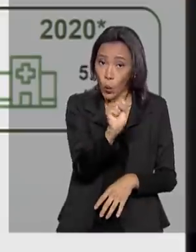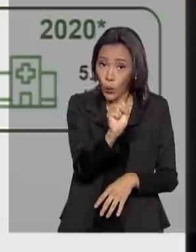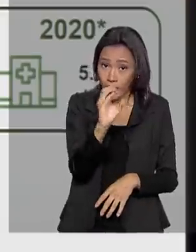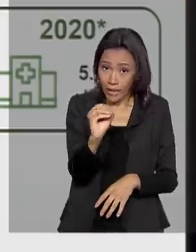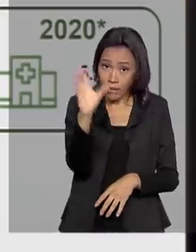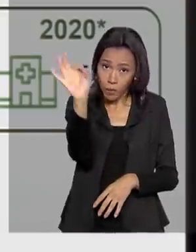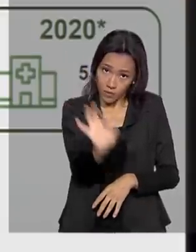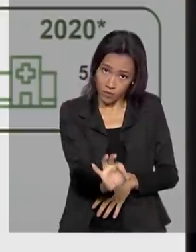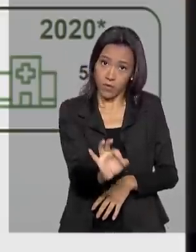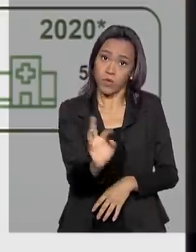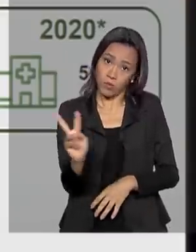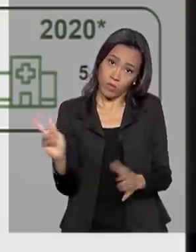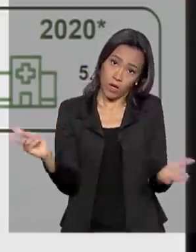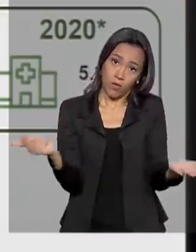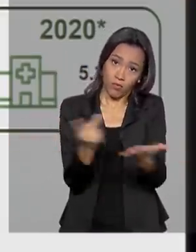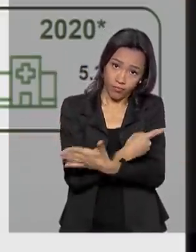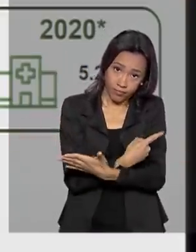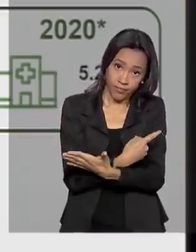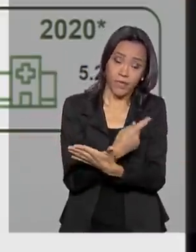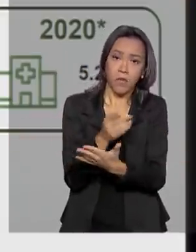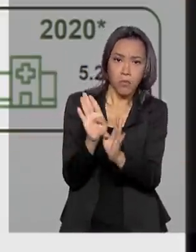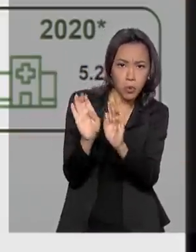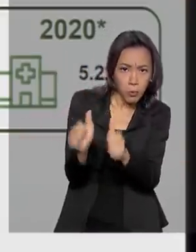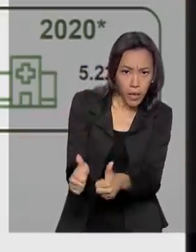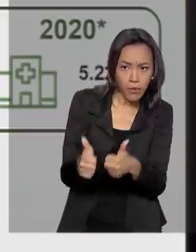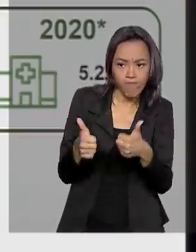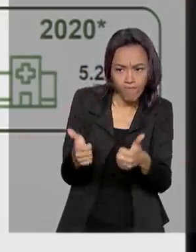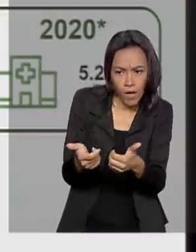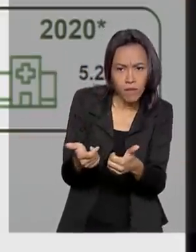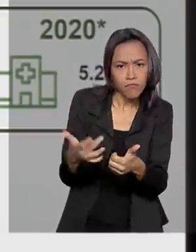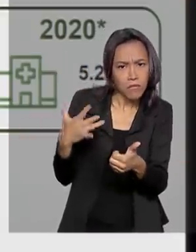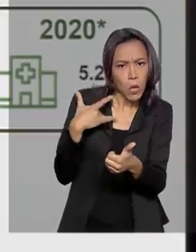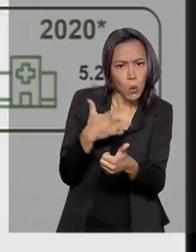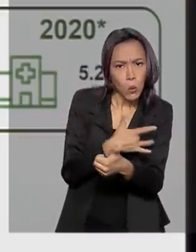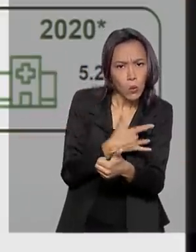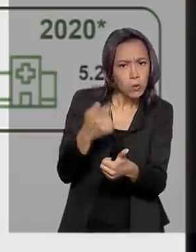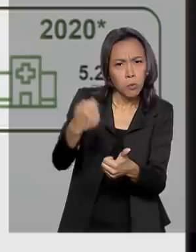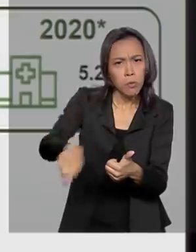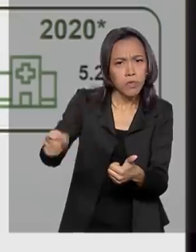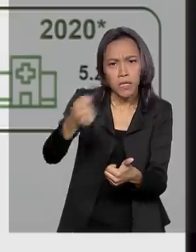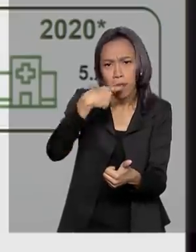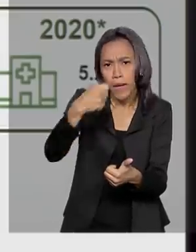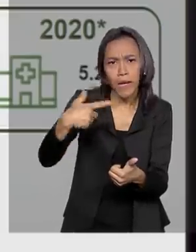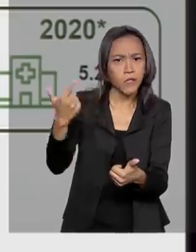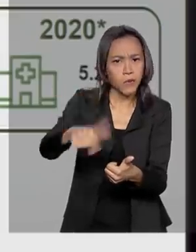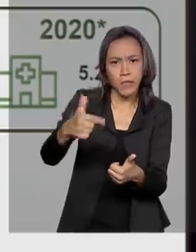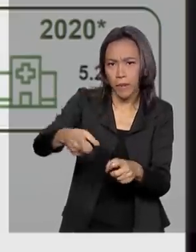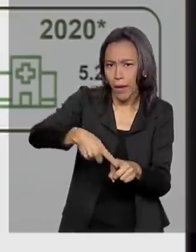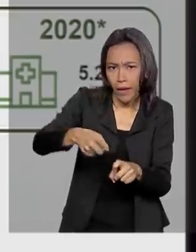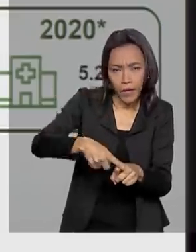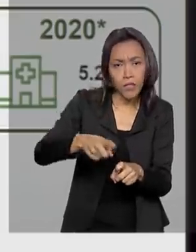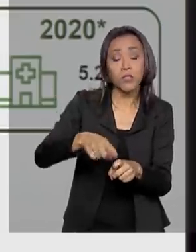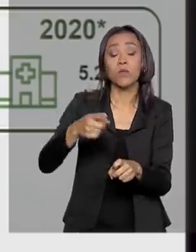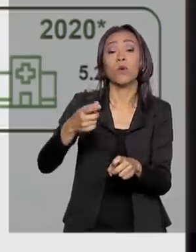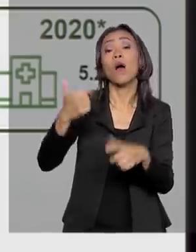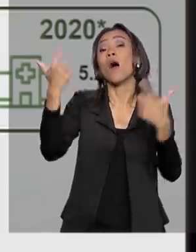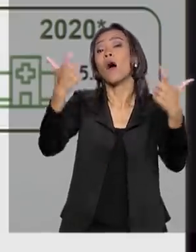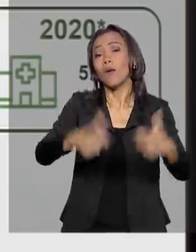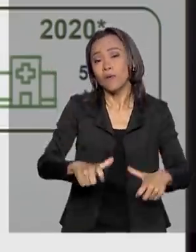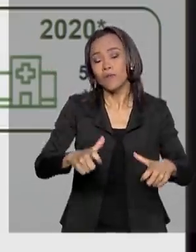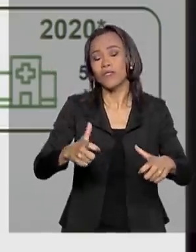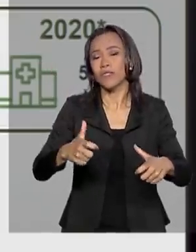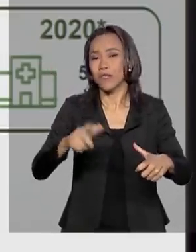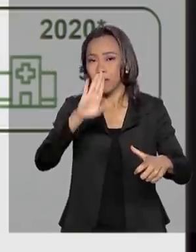mais dos casos evolui muito bem, obrigado, com, sem remédio, com médico, sem médico, a porta de entrada